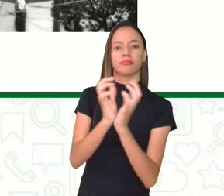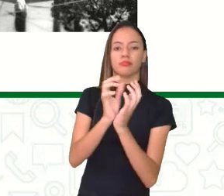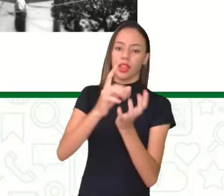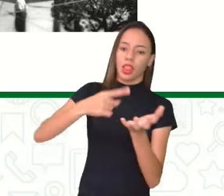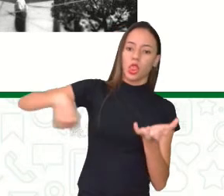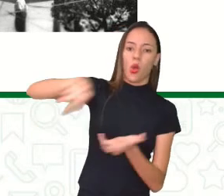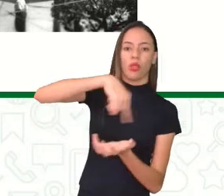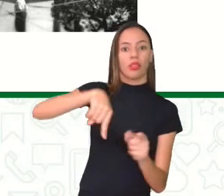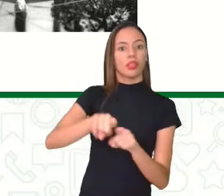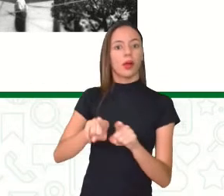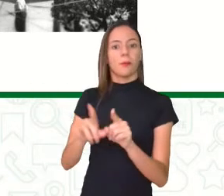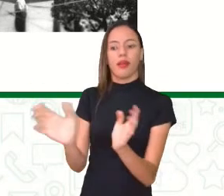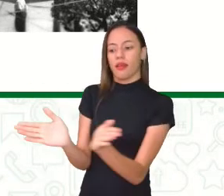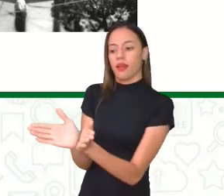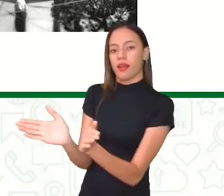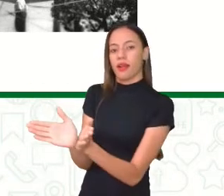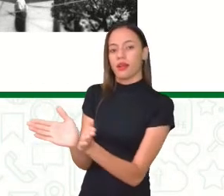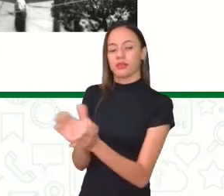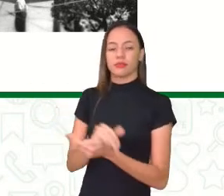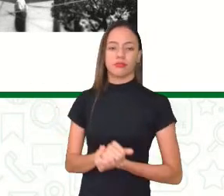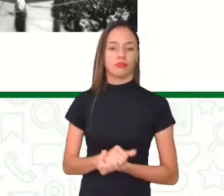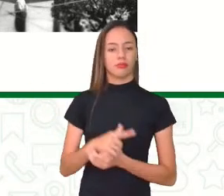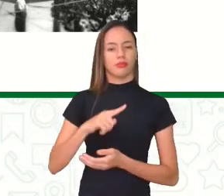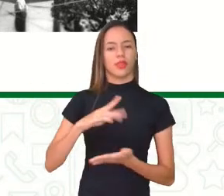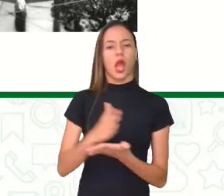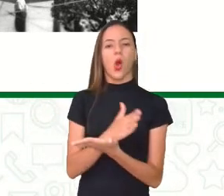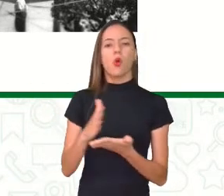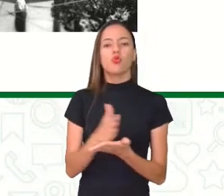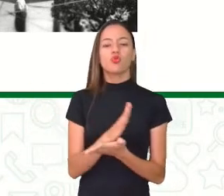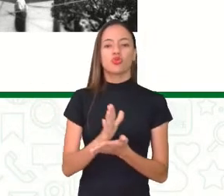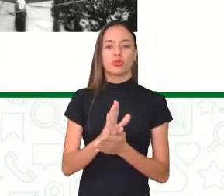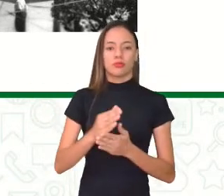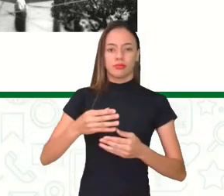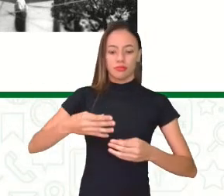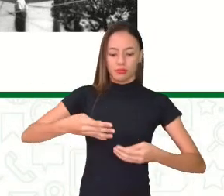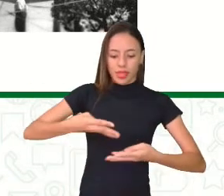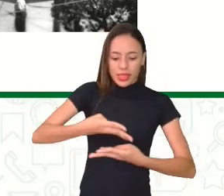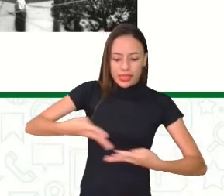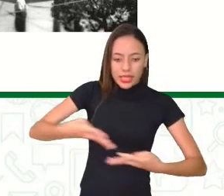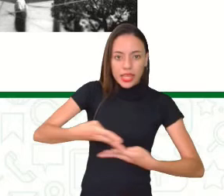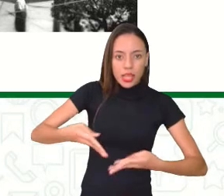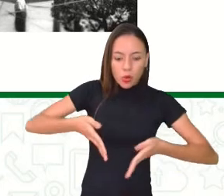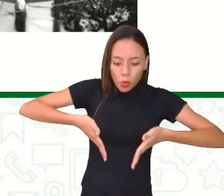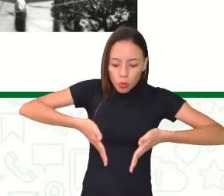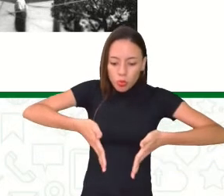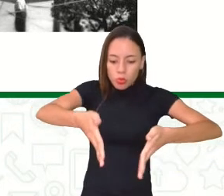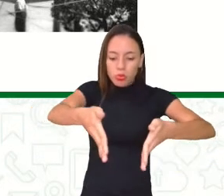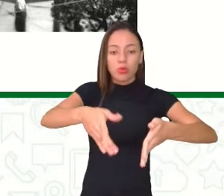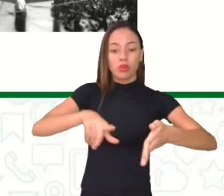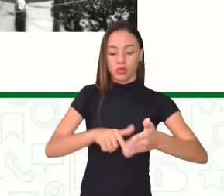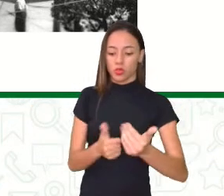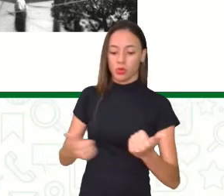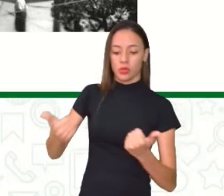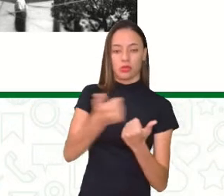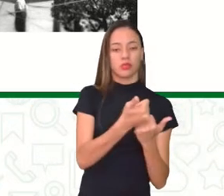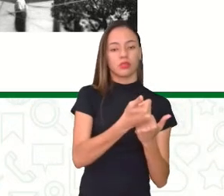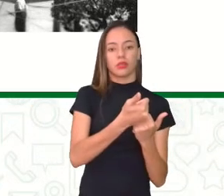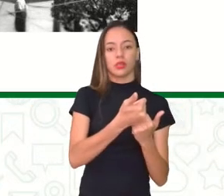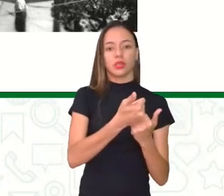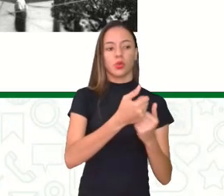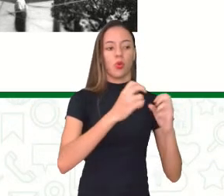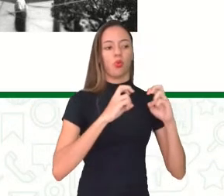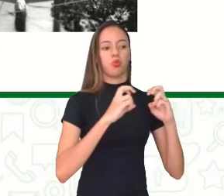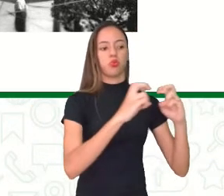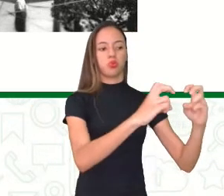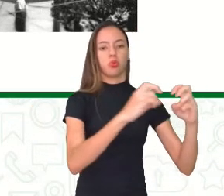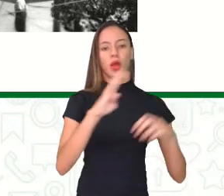tem alguns resquícios dos trilhos dele, né? E ele foi substituído pelos bondes elétricos. Estão